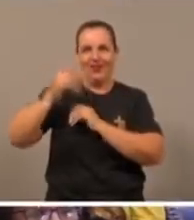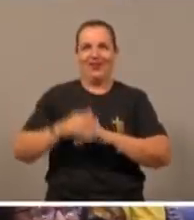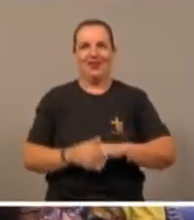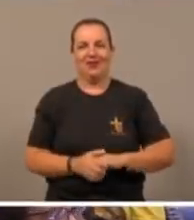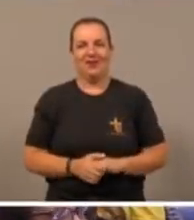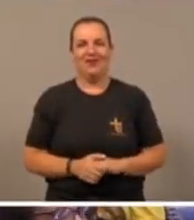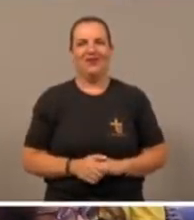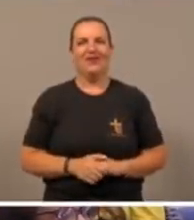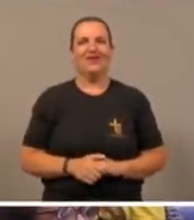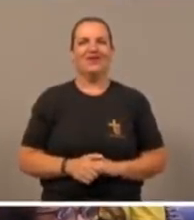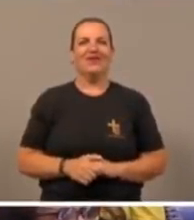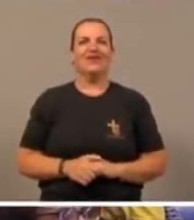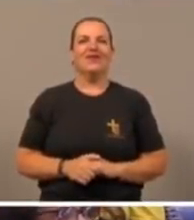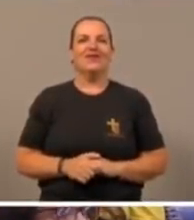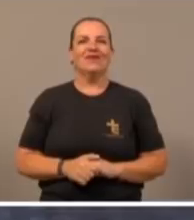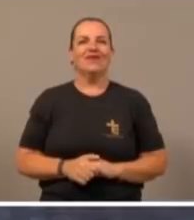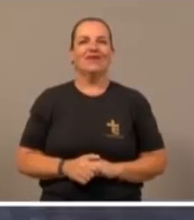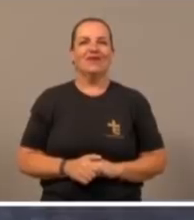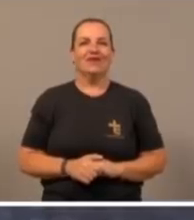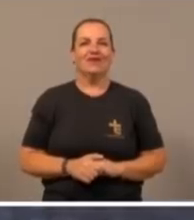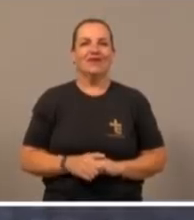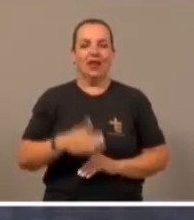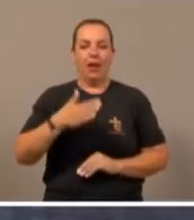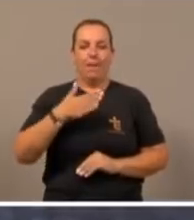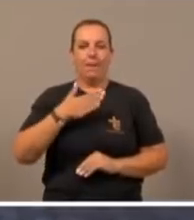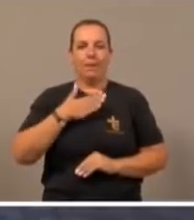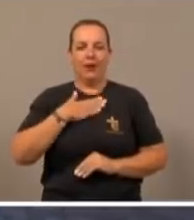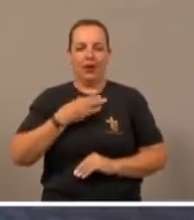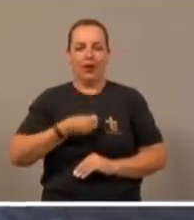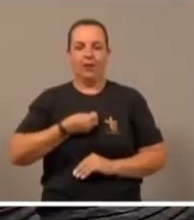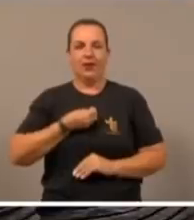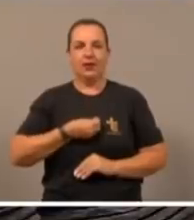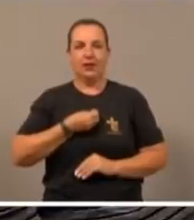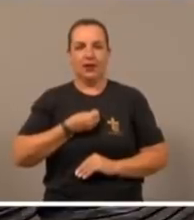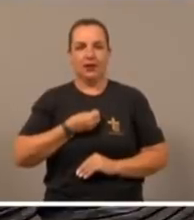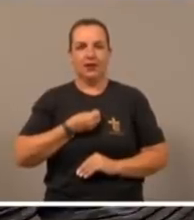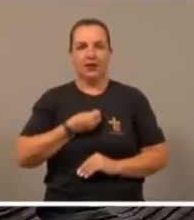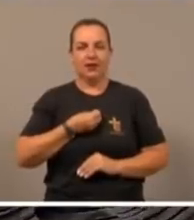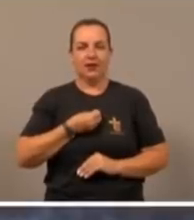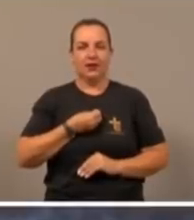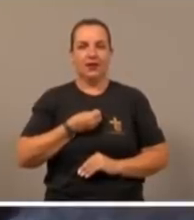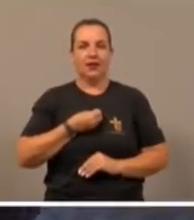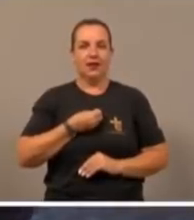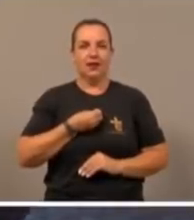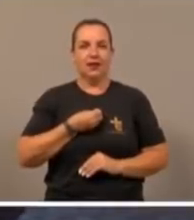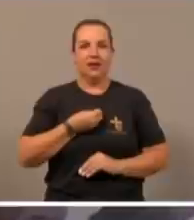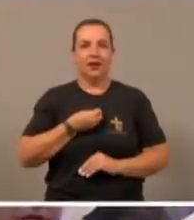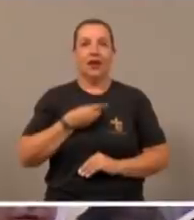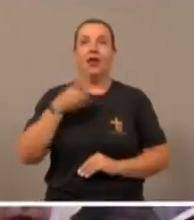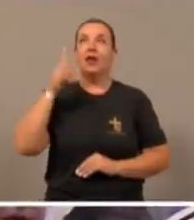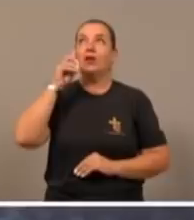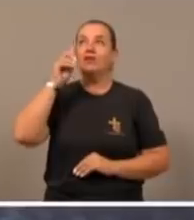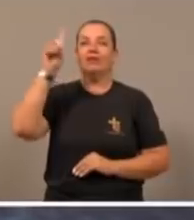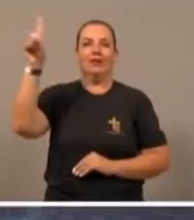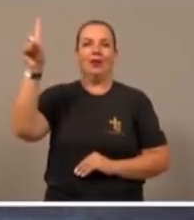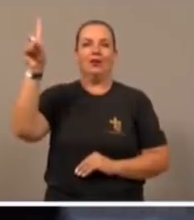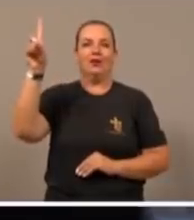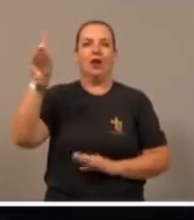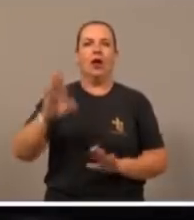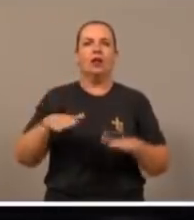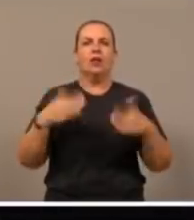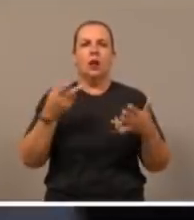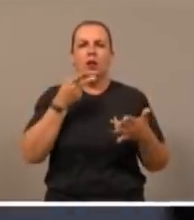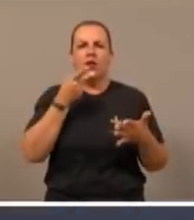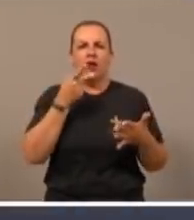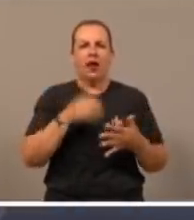o encontro entre duas pessoas, entre a minha presença, presença, entre a minha presença, e o divino, e o divino, então me